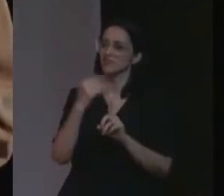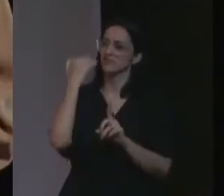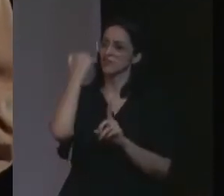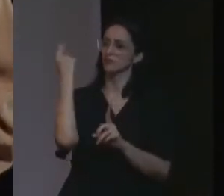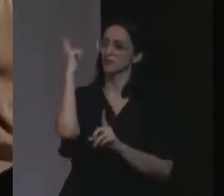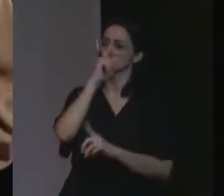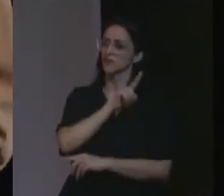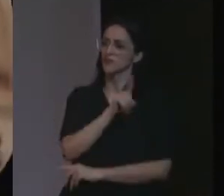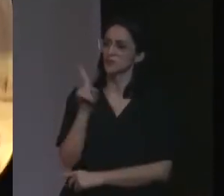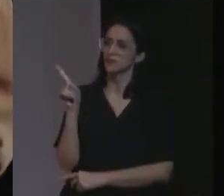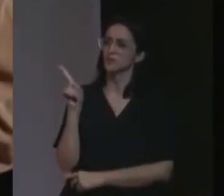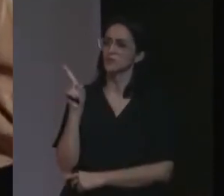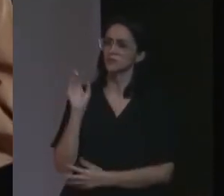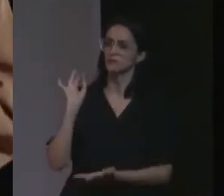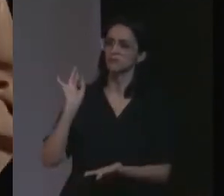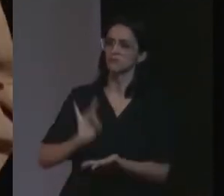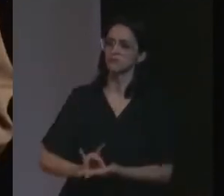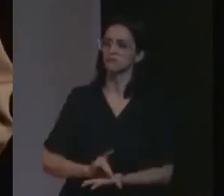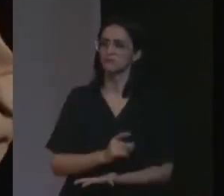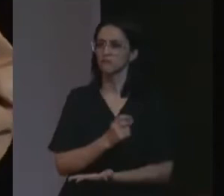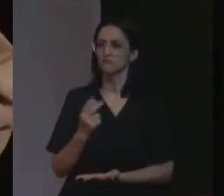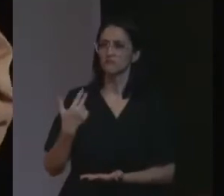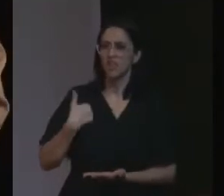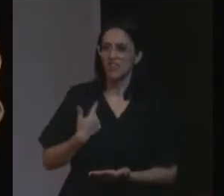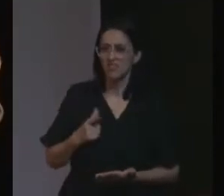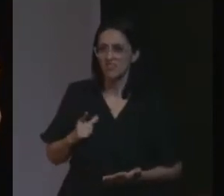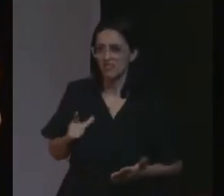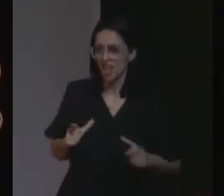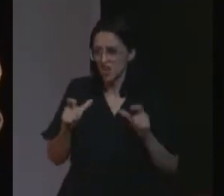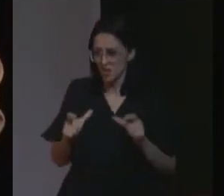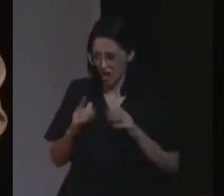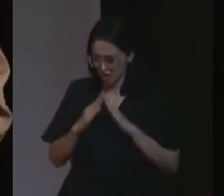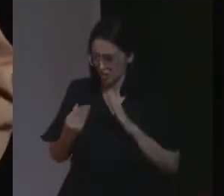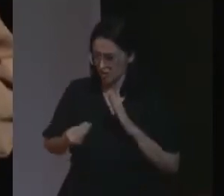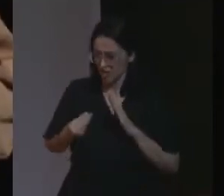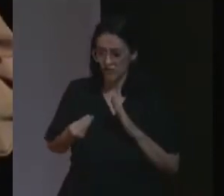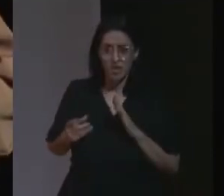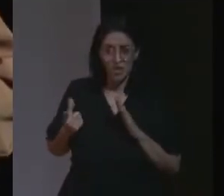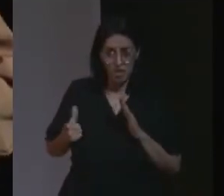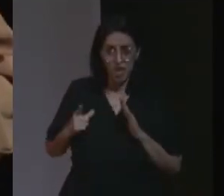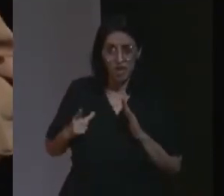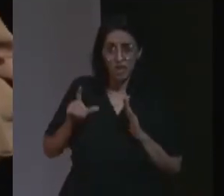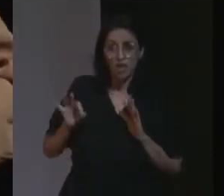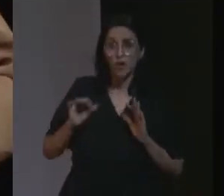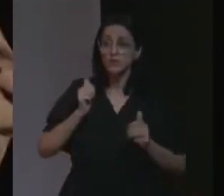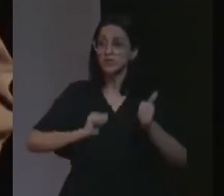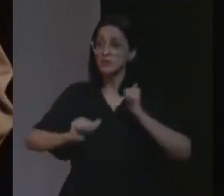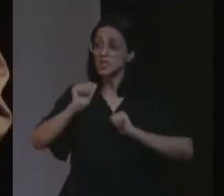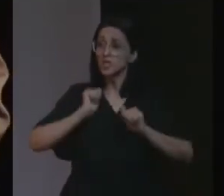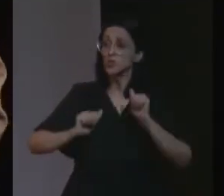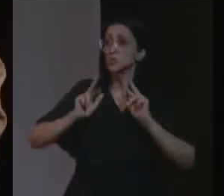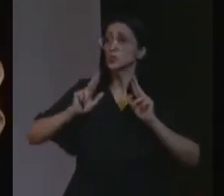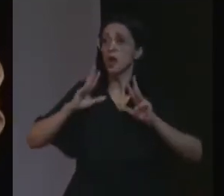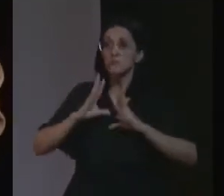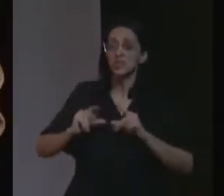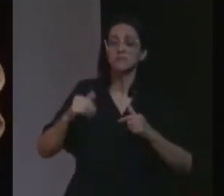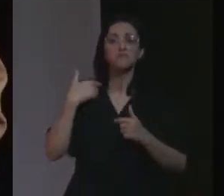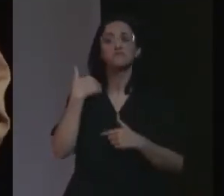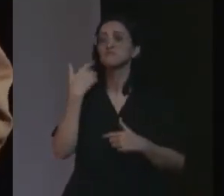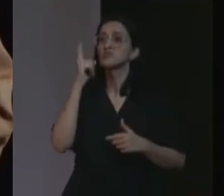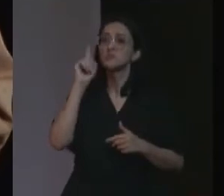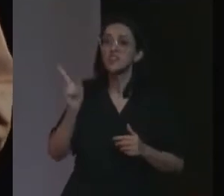quanto está difícil. E, realmente, tem muita gente que não sabe nem se vai ter lugar para viver ainda. E a gente nem tem expectativa de quando isso vai passar.